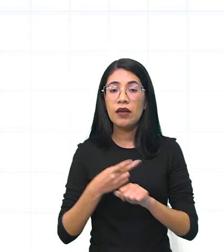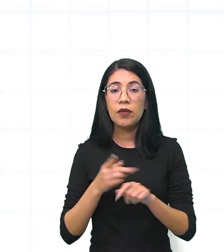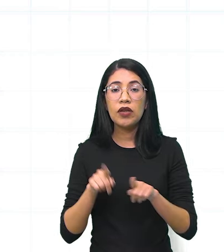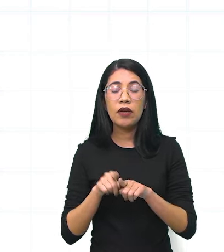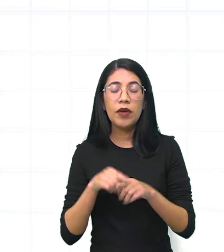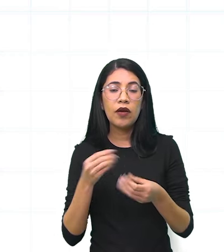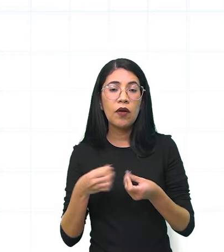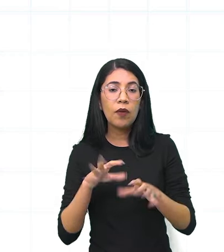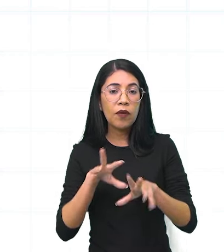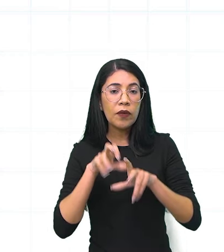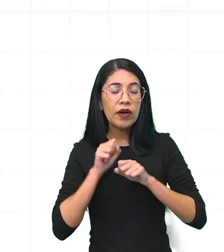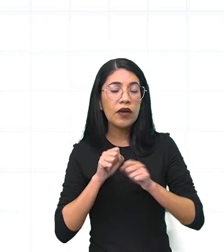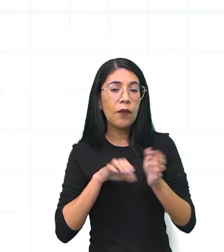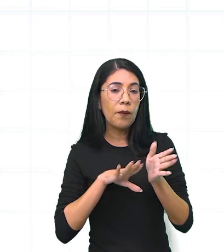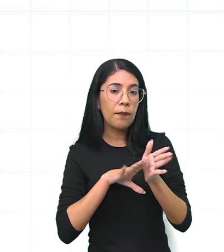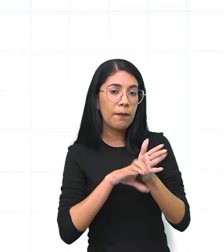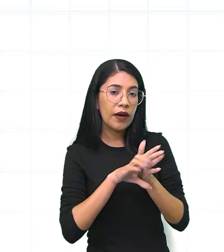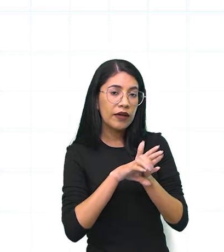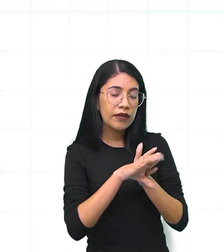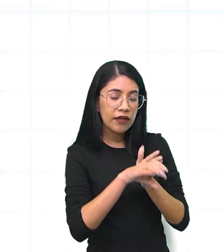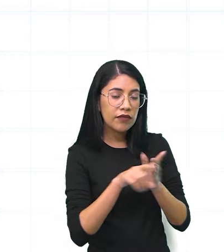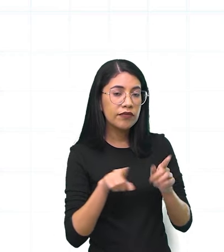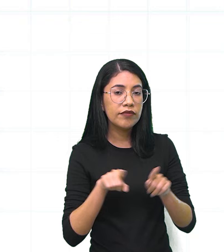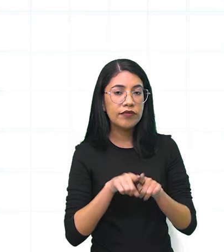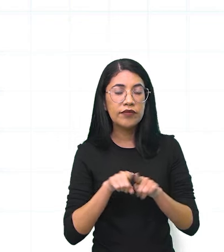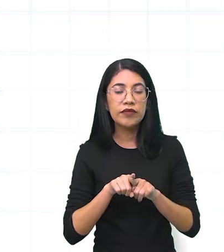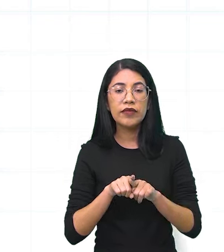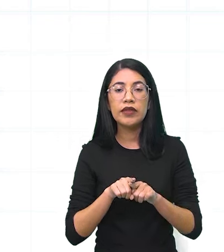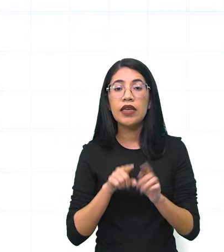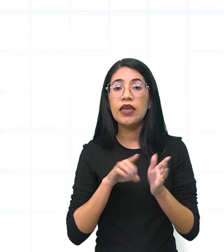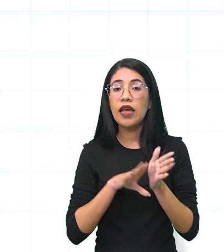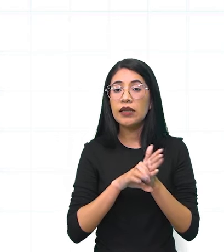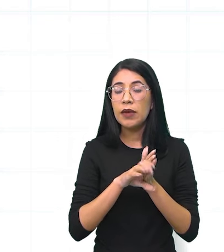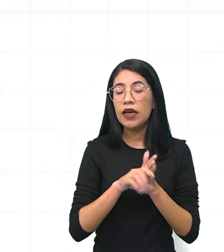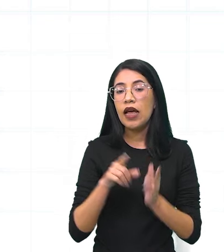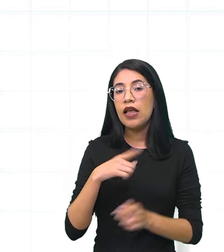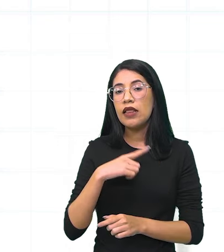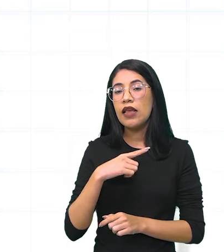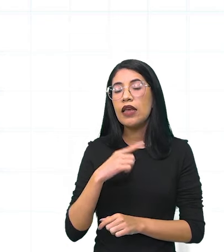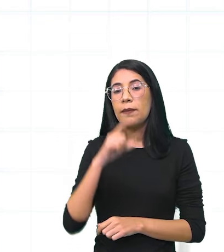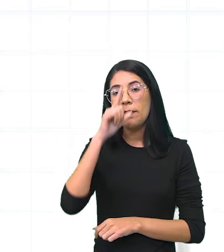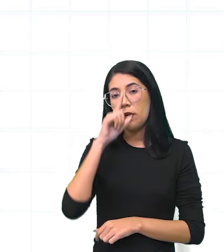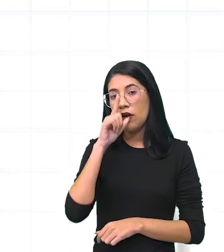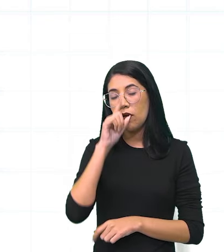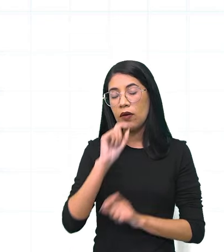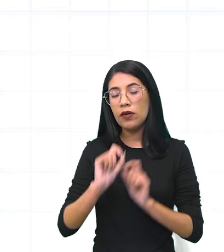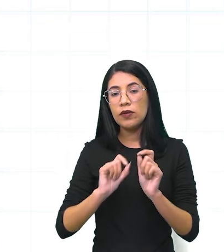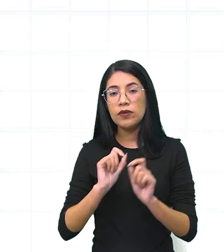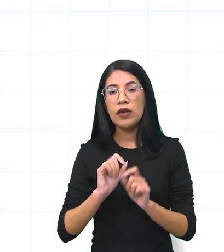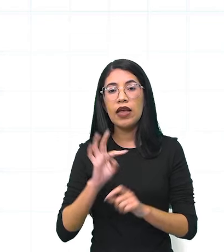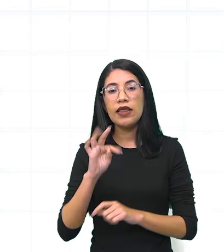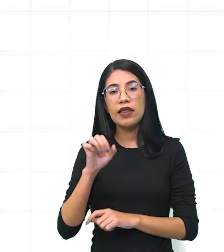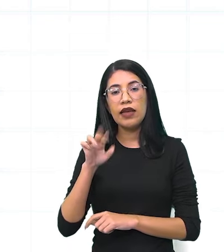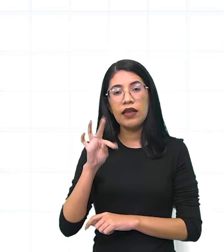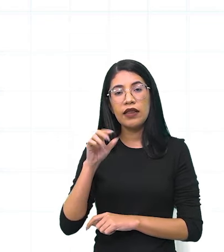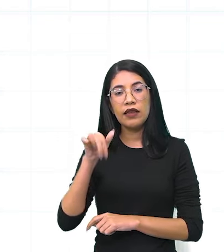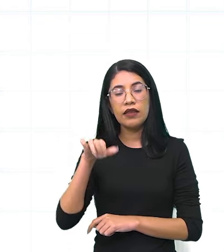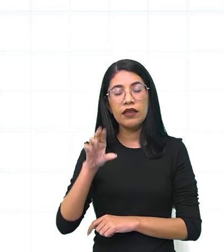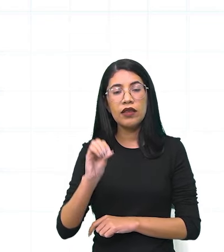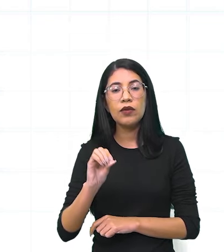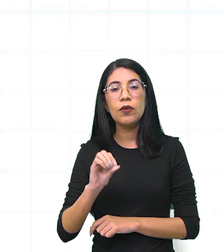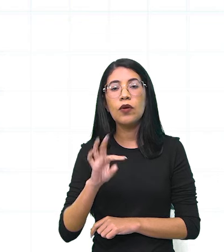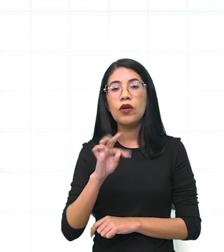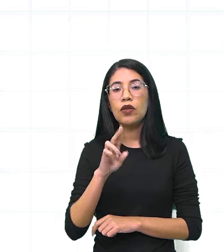através de bactérias, né? E aí, através das bactérias, tem, assim, mais graves. Como a questão, o tétano, né?